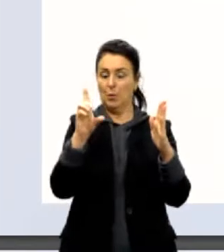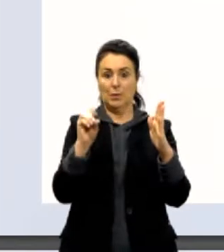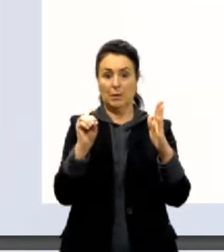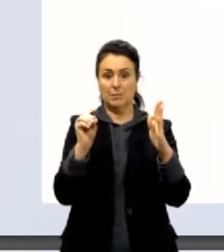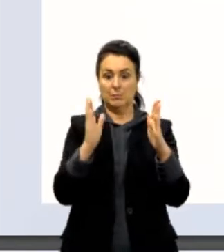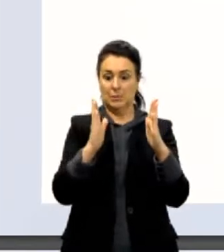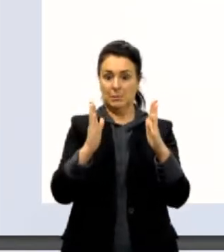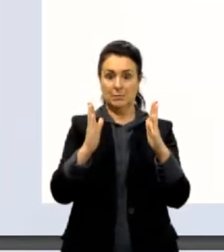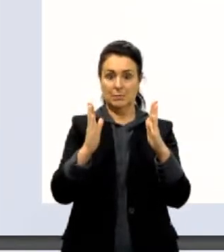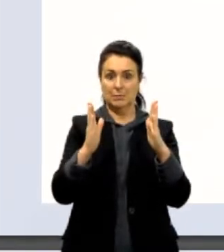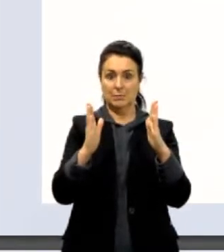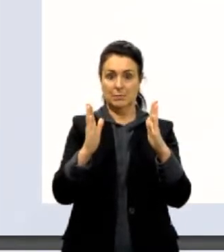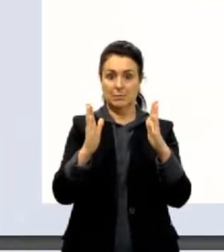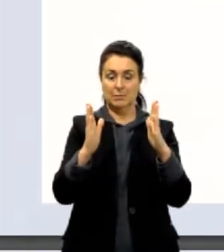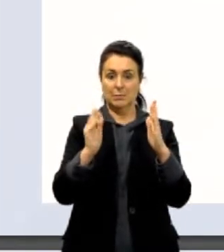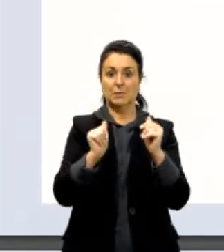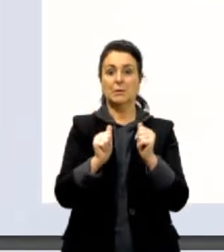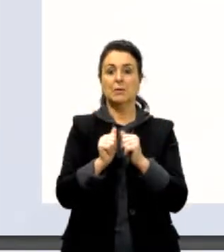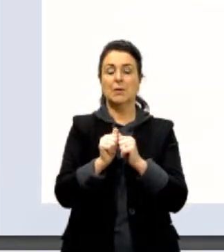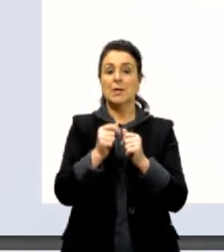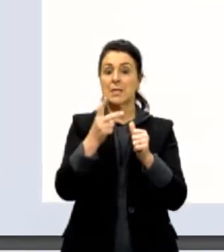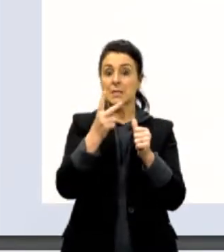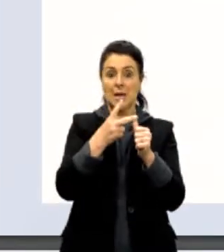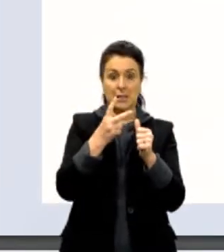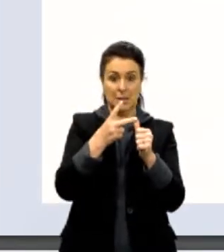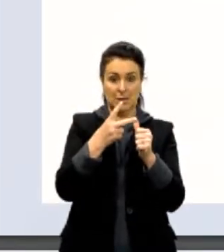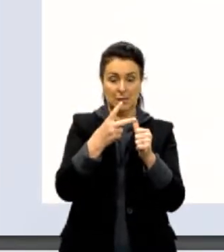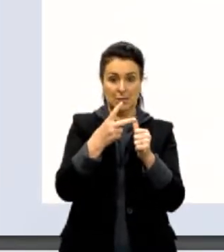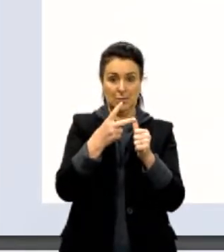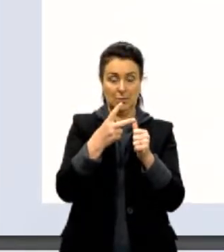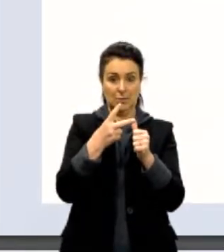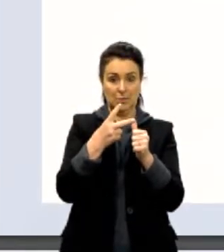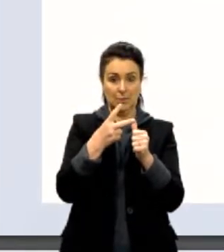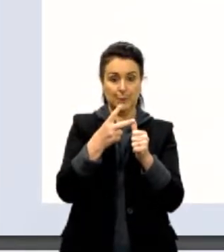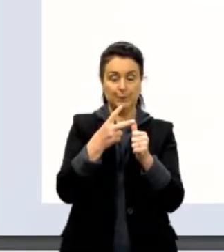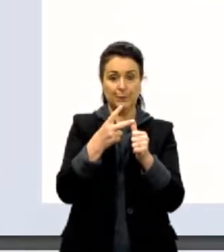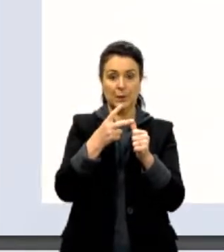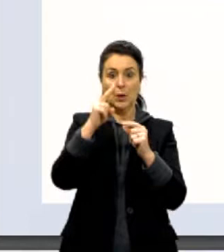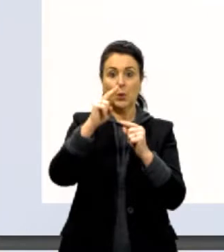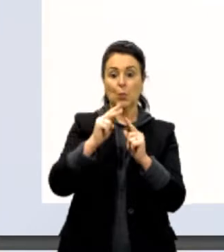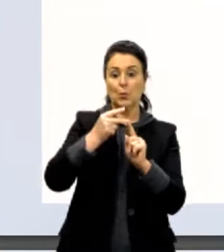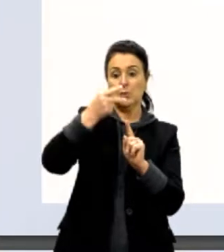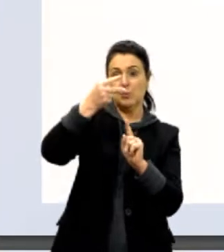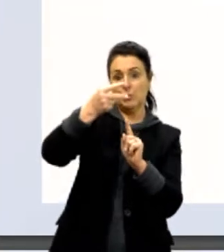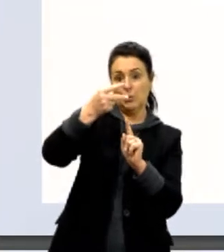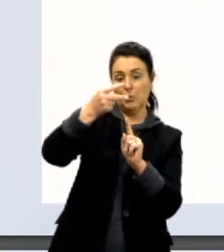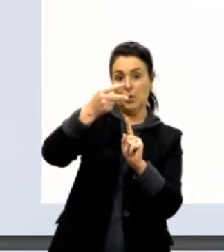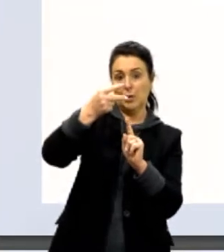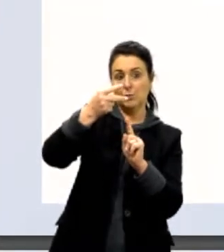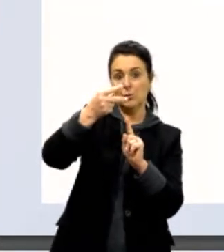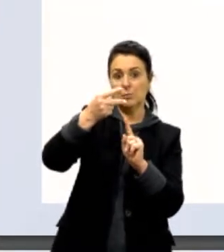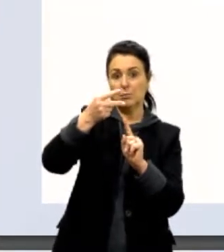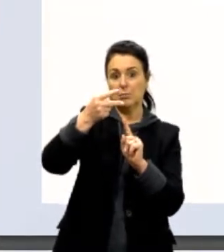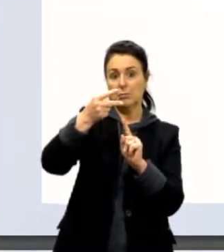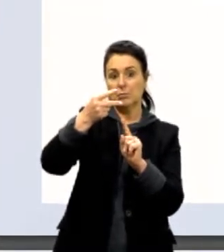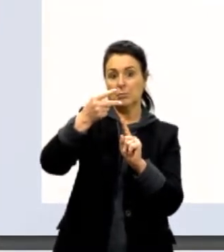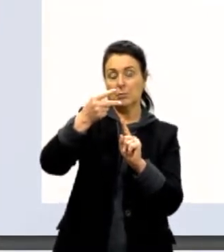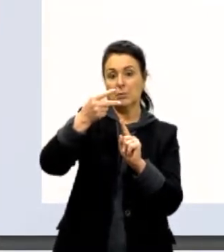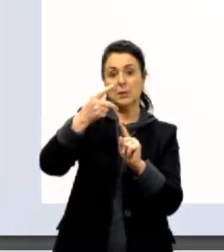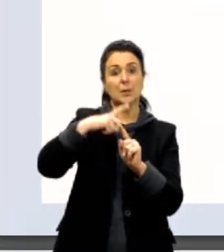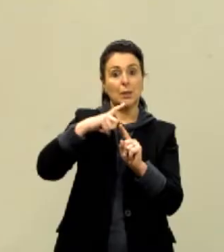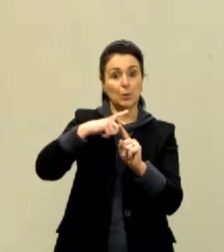esse intervalo aí, tá? E a segunda condição é que o expoente da potência pertença aos números inteiros.